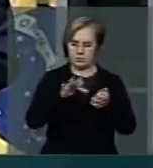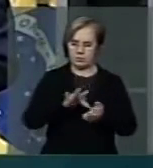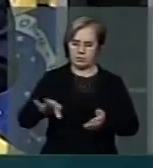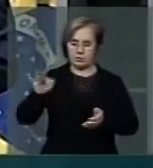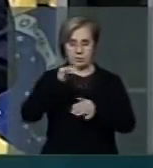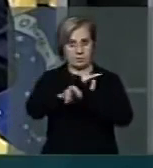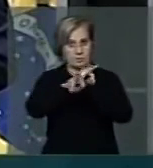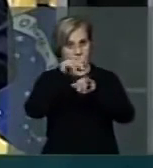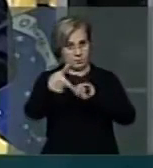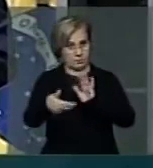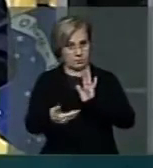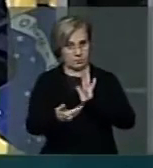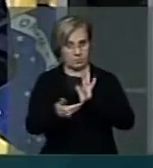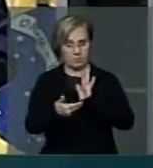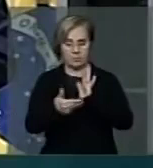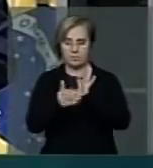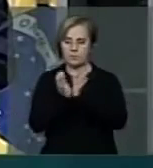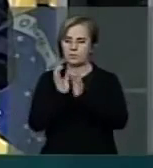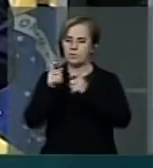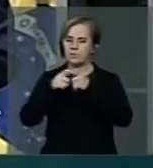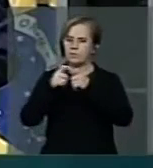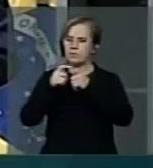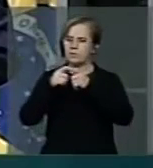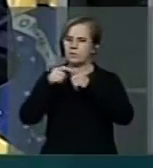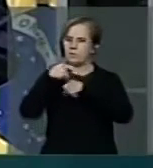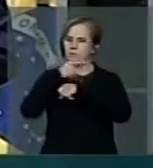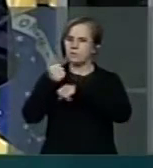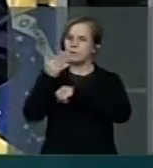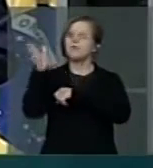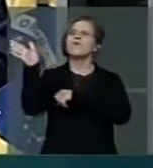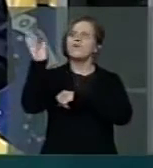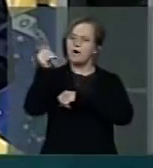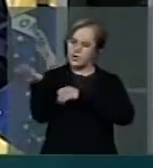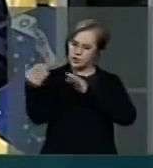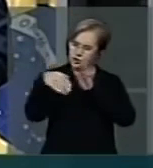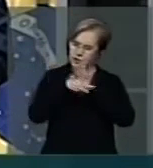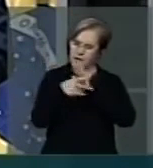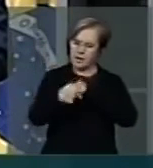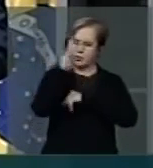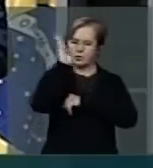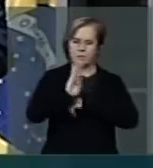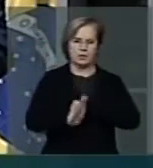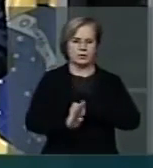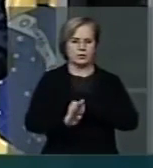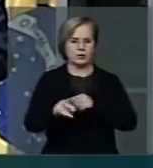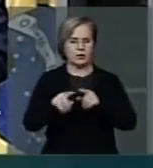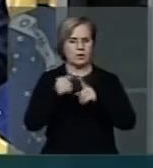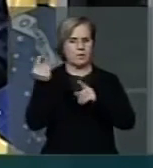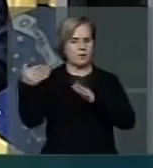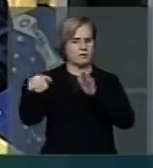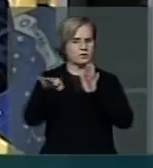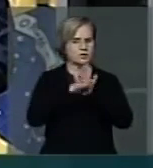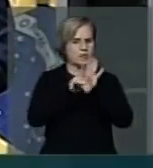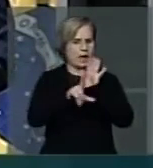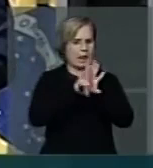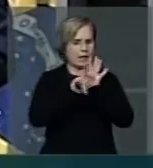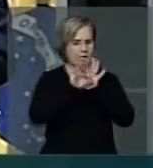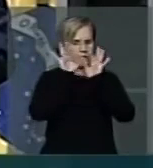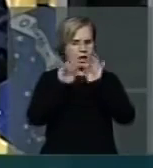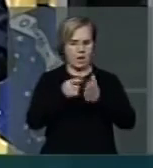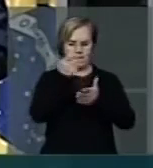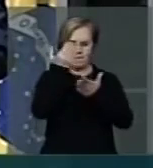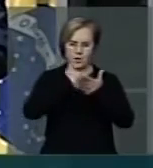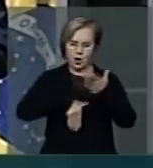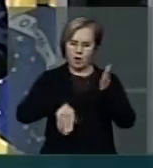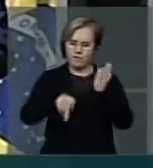que os estrangeiros realmente virão atender nossos pacientes, mas não virão pelos meios legais, com a revalidação dos